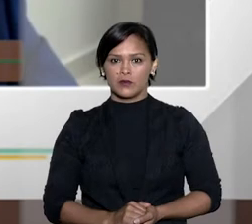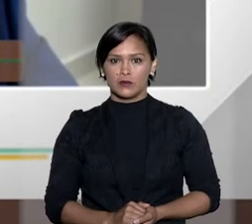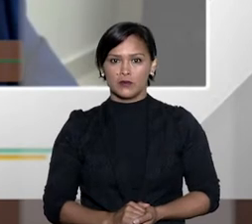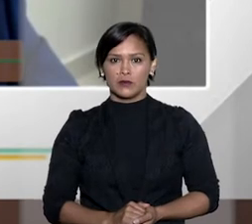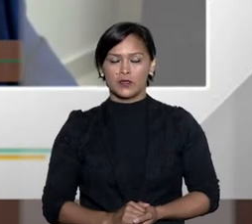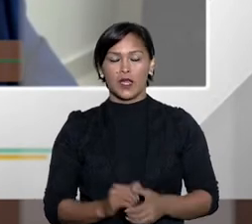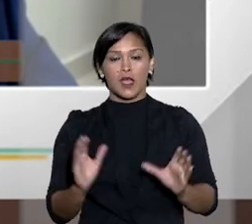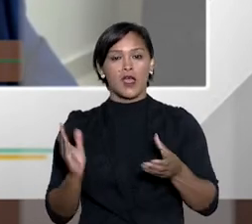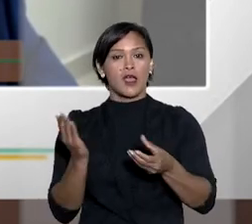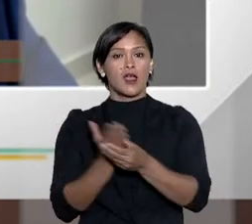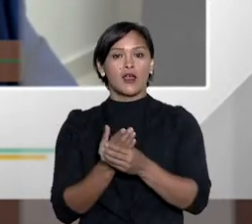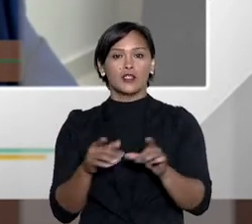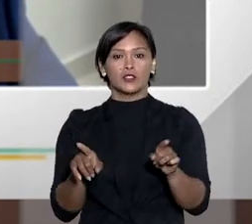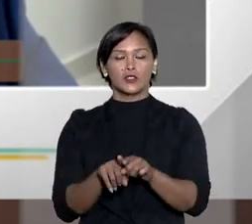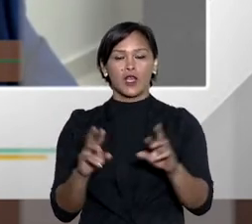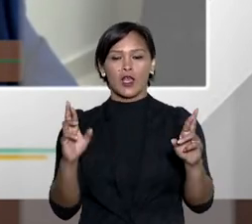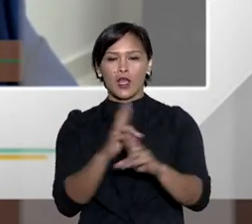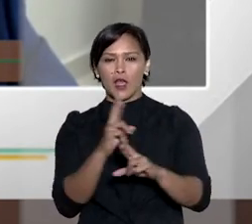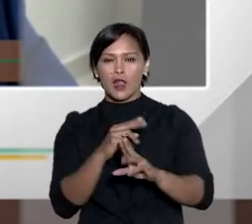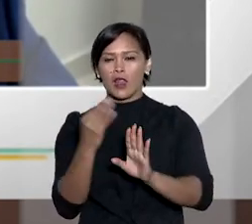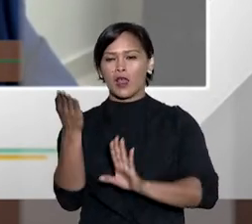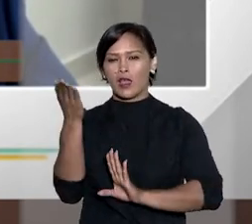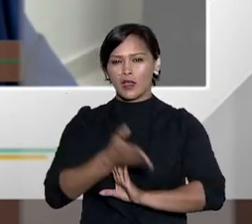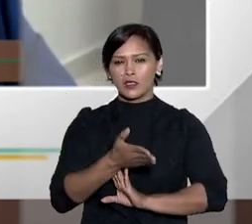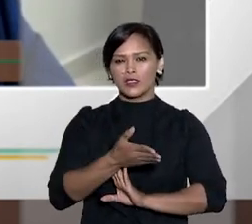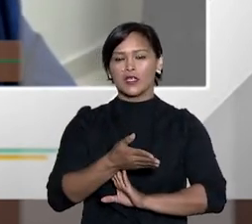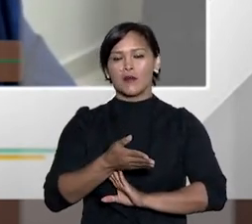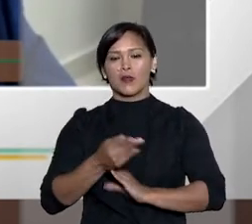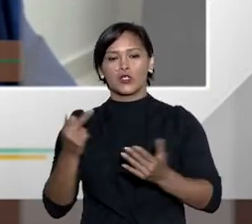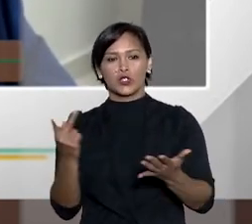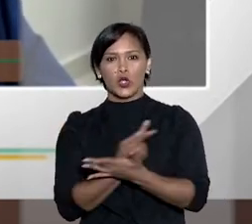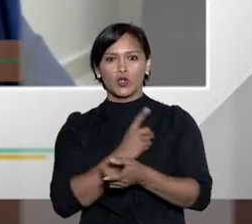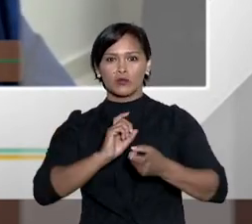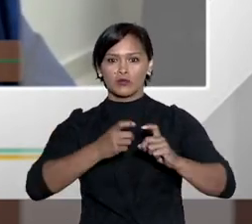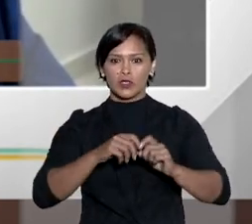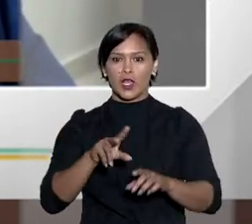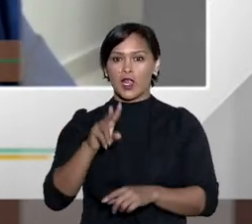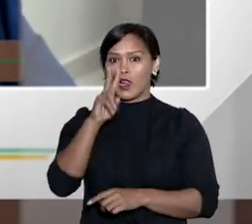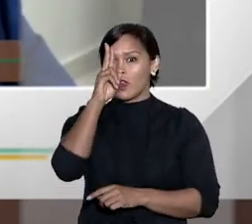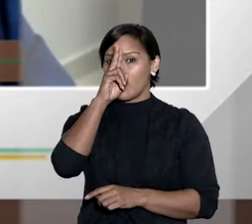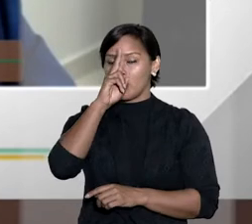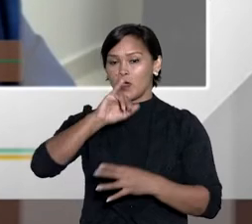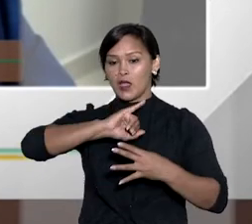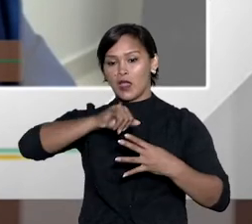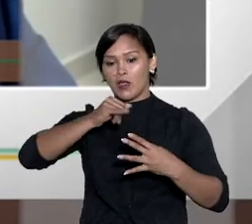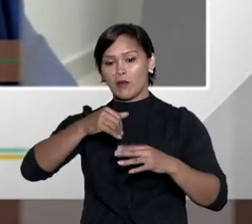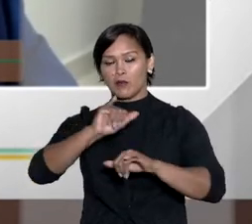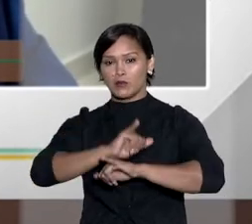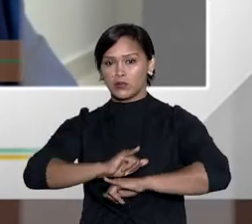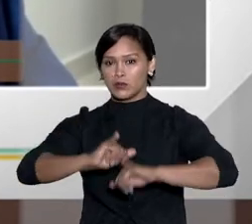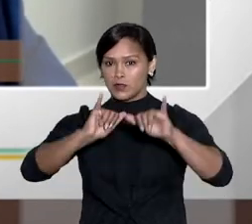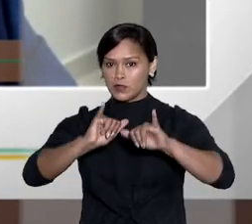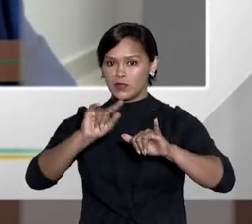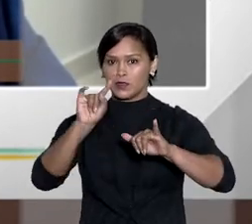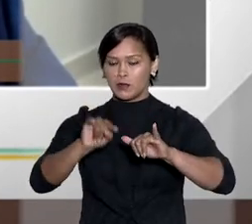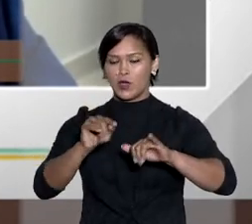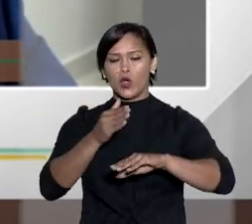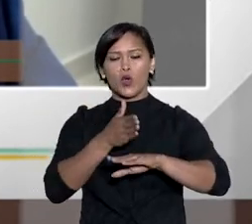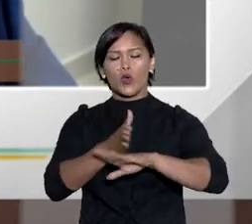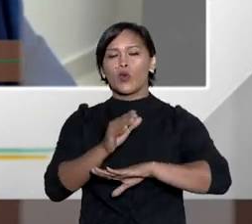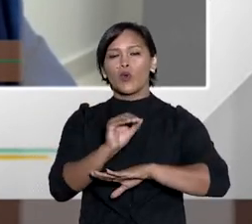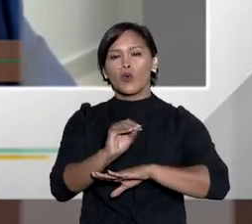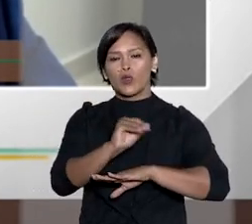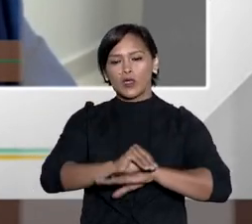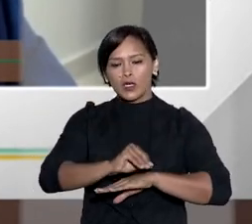ações relativas a cancelamento de ato administrativo, salvo a hipótese de lançamento. O lançamento,